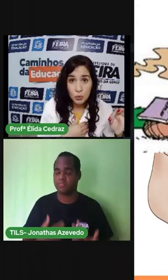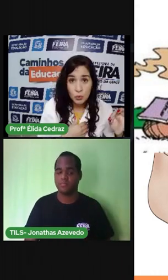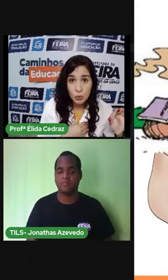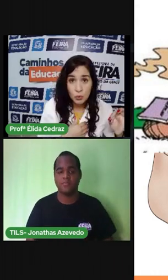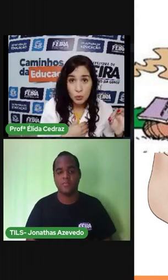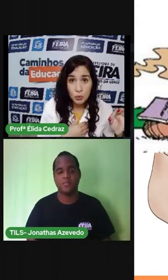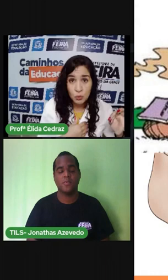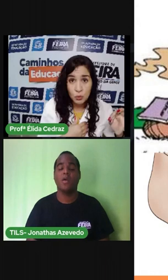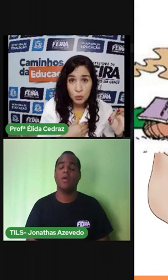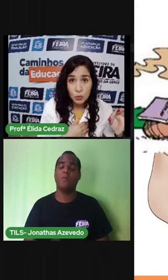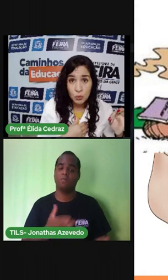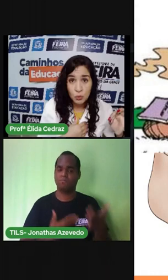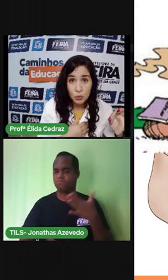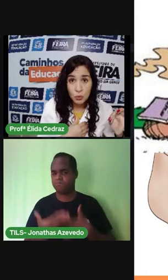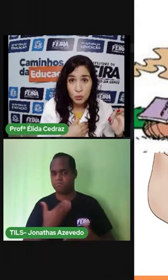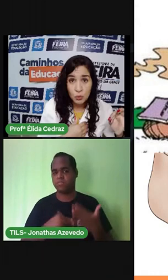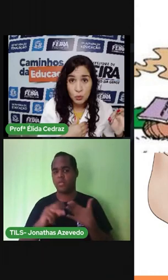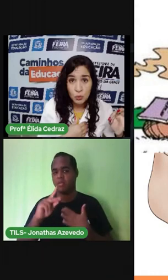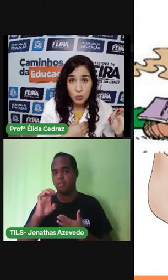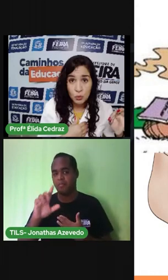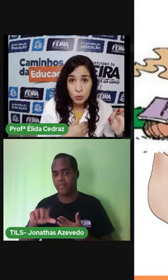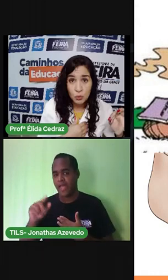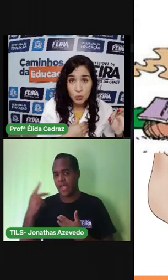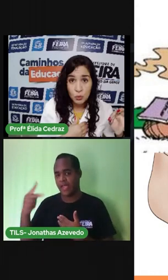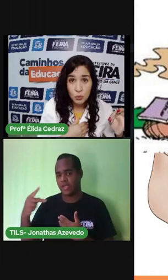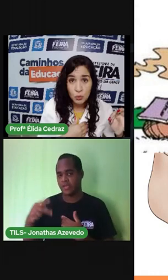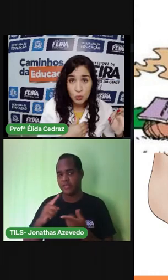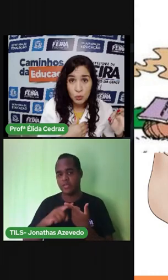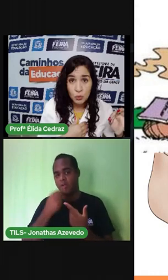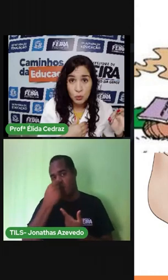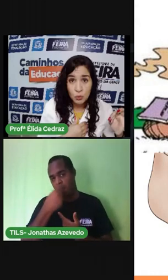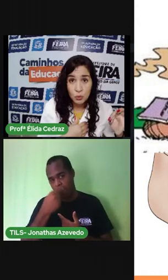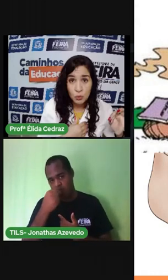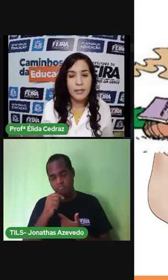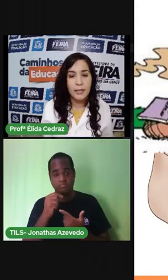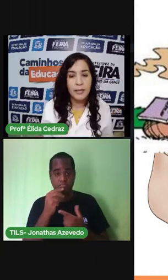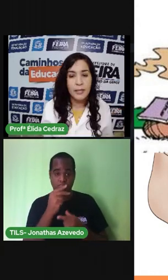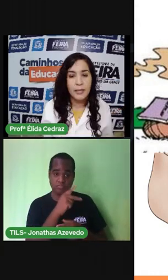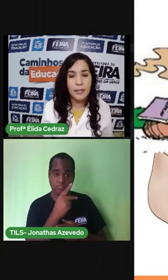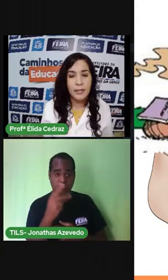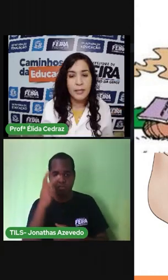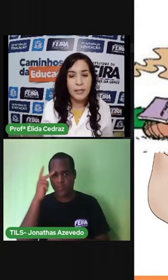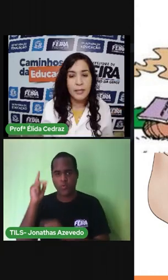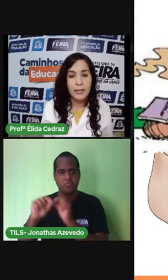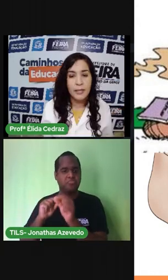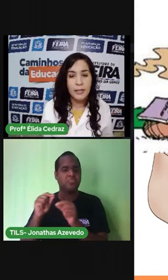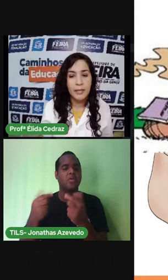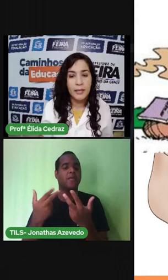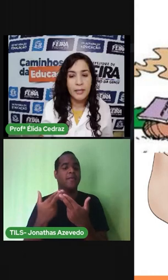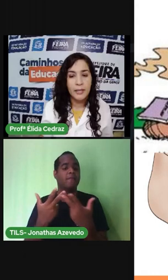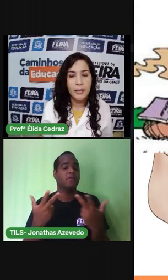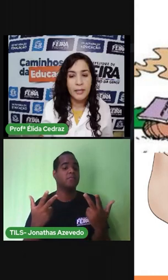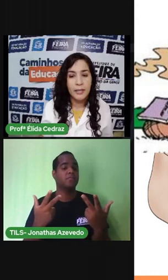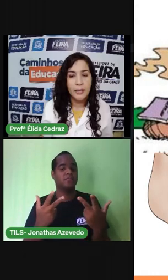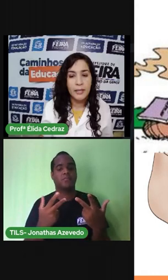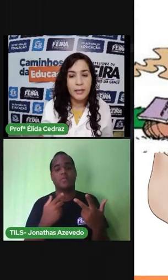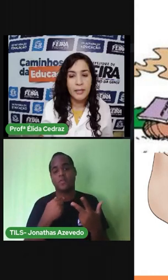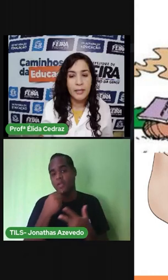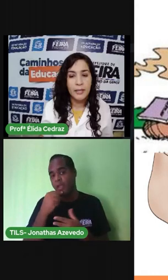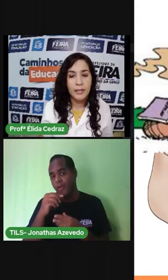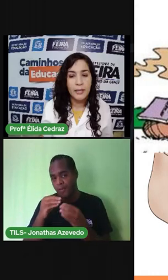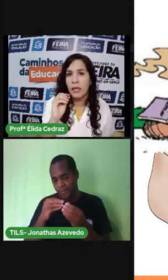cuidar do pé e do nariz o jeito certo de limpar o nariz é com papel ou